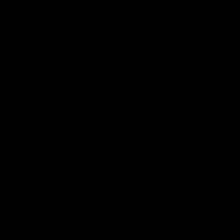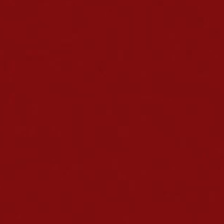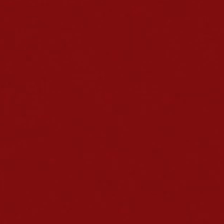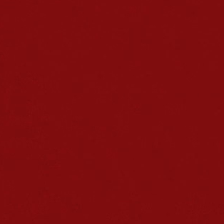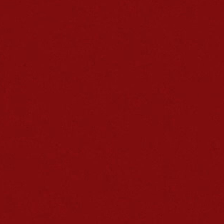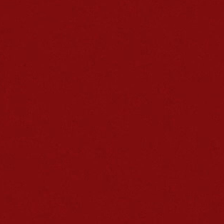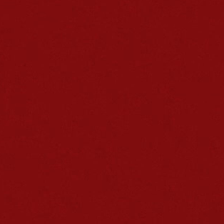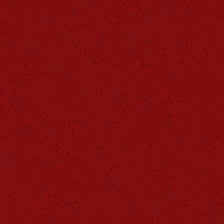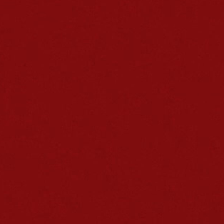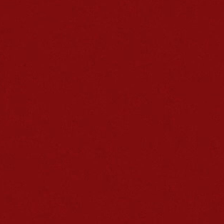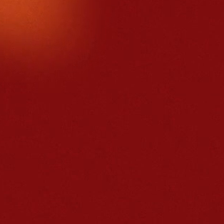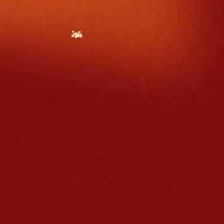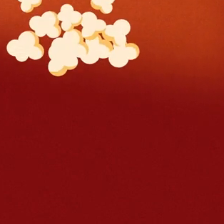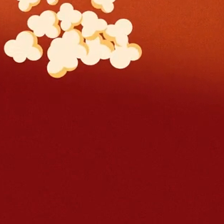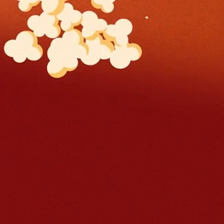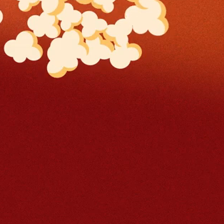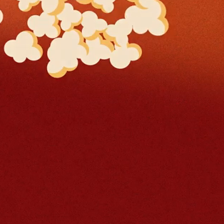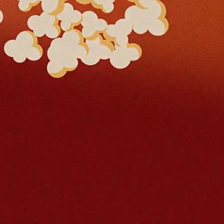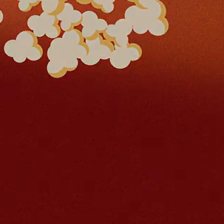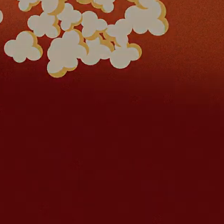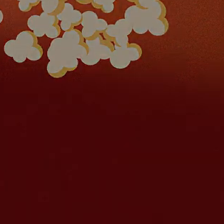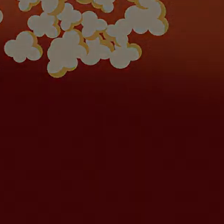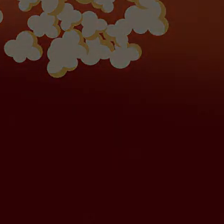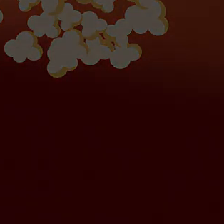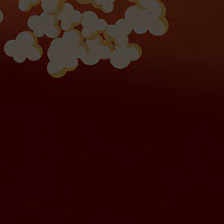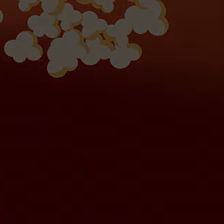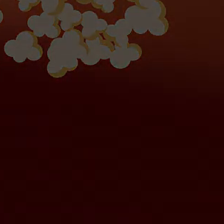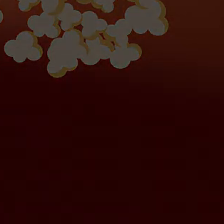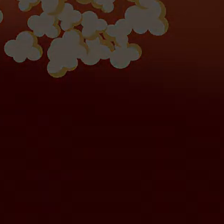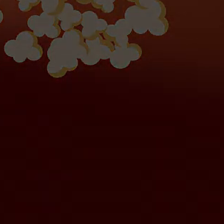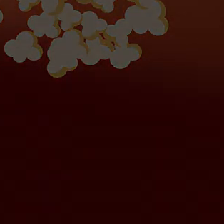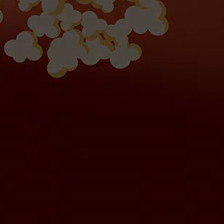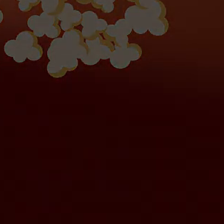Tchau! Tchau! Tchau!